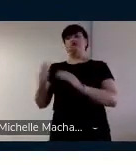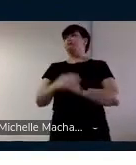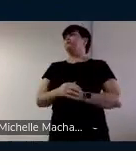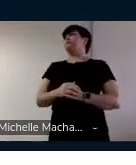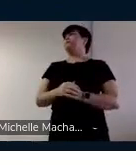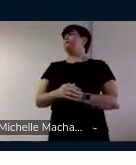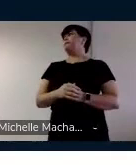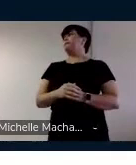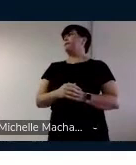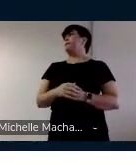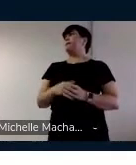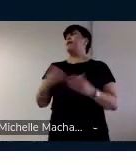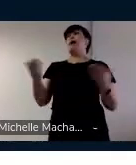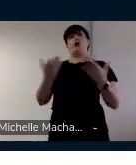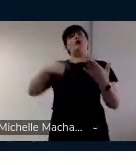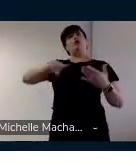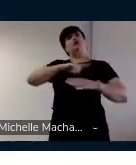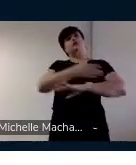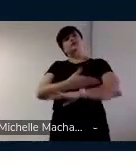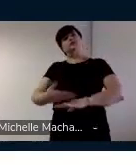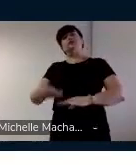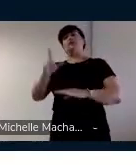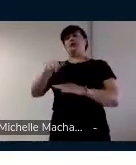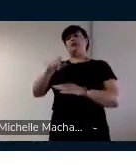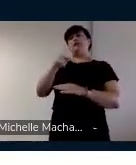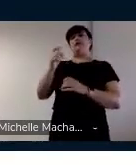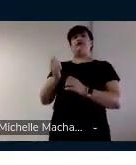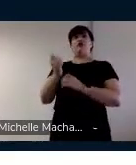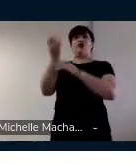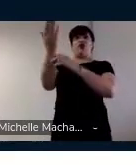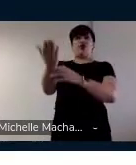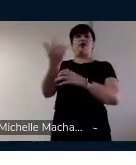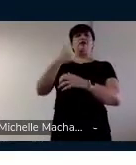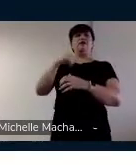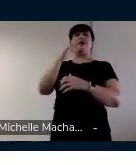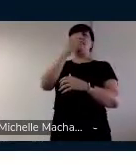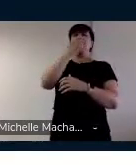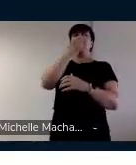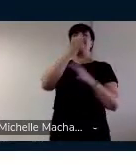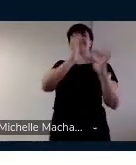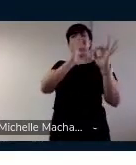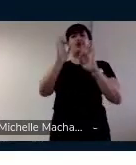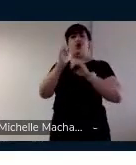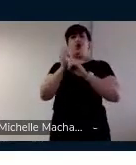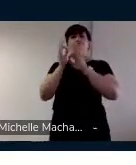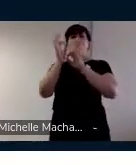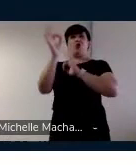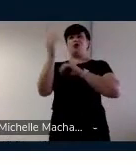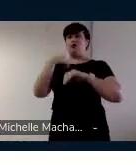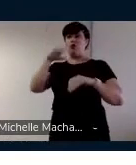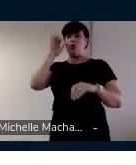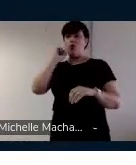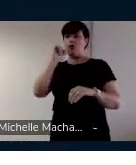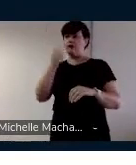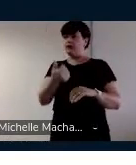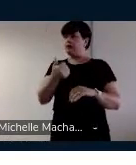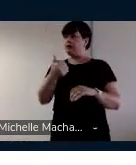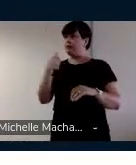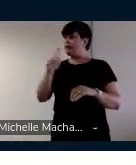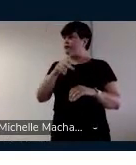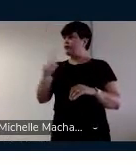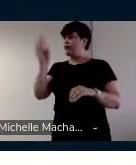Agora, gente, como é de praxe, a professora externa, né? Que está nos assistindo. Está nos ouvindo, professora?